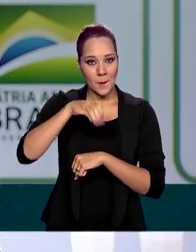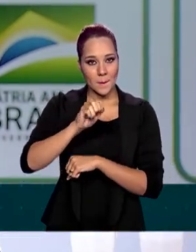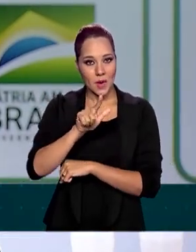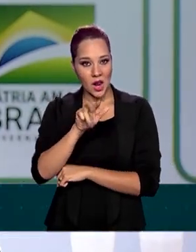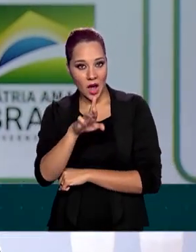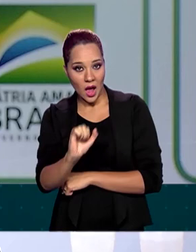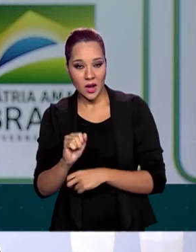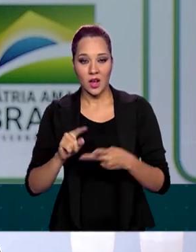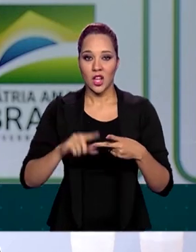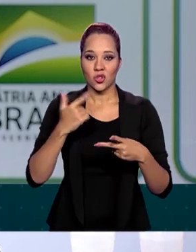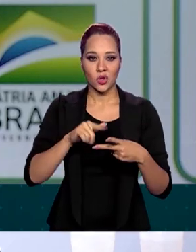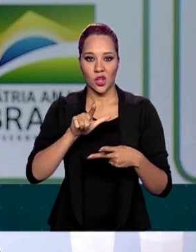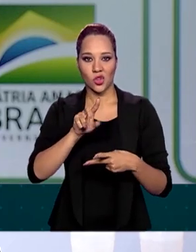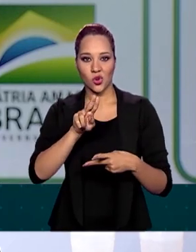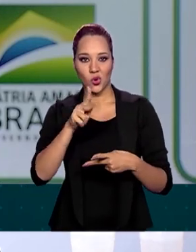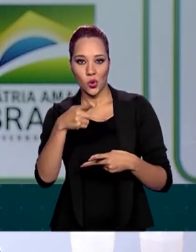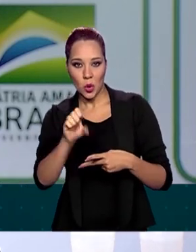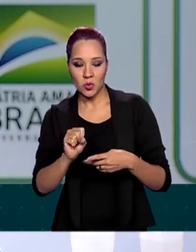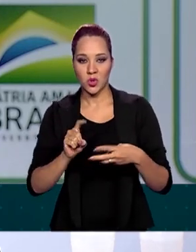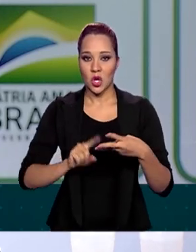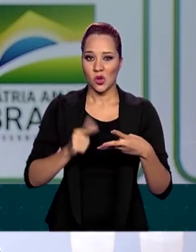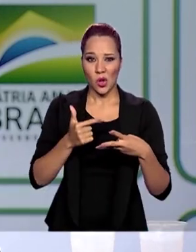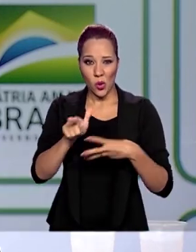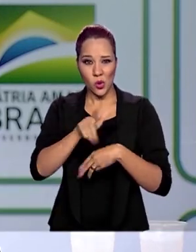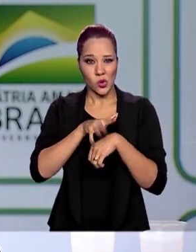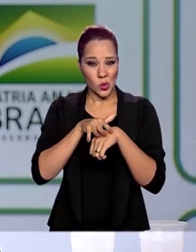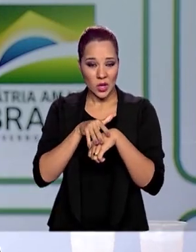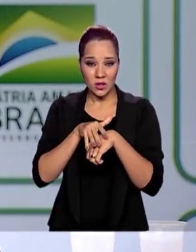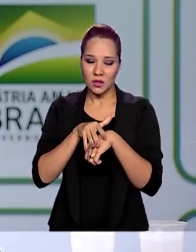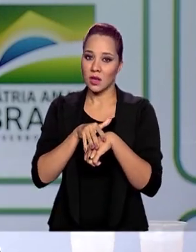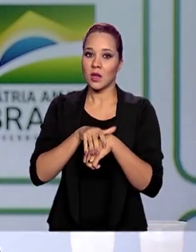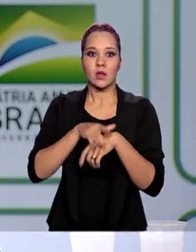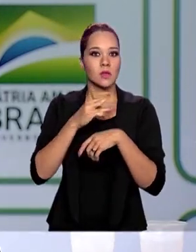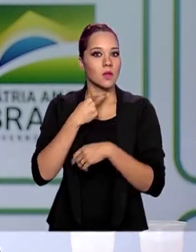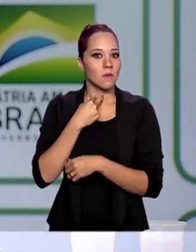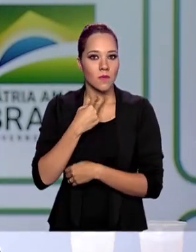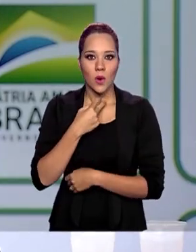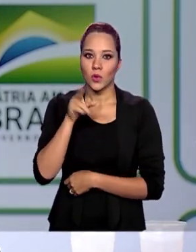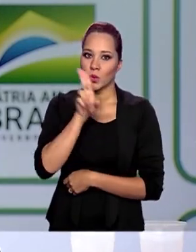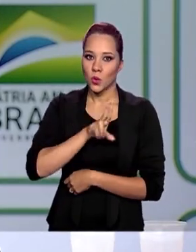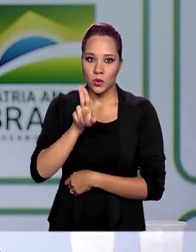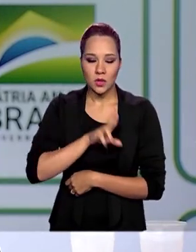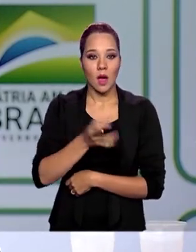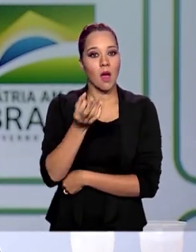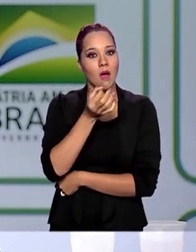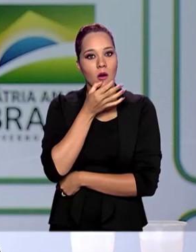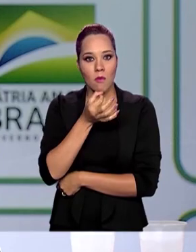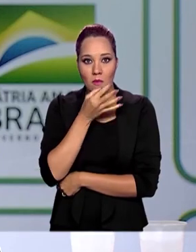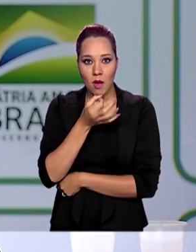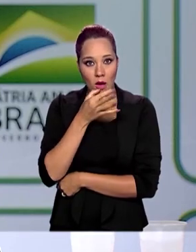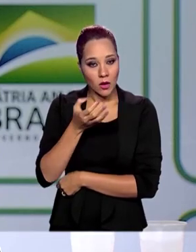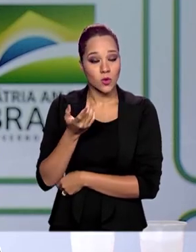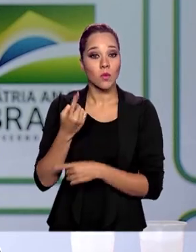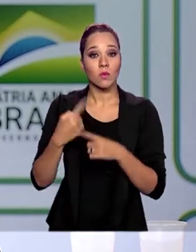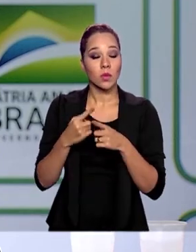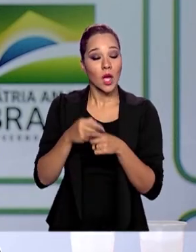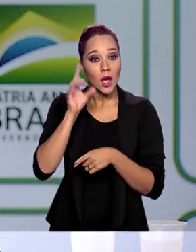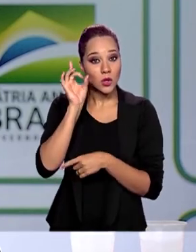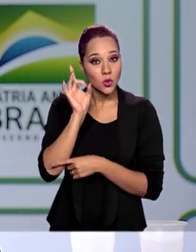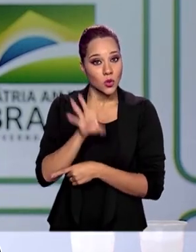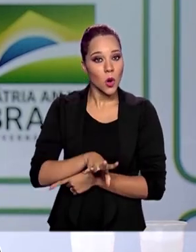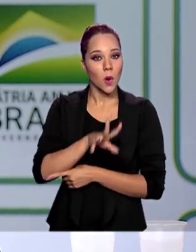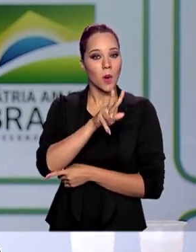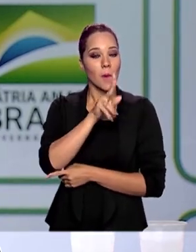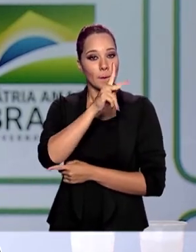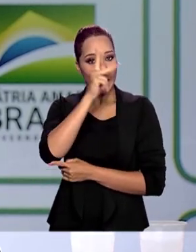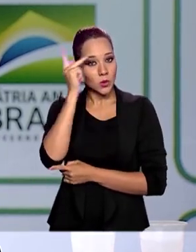malária, se você não tem lúpus, não tem artrigiomatóide, você não deve fazer uso desse medicamento, porque ele é somente